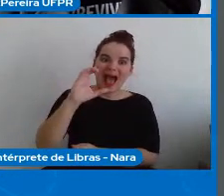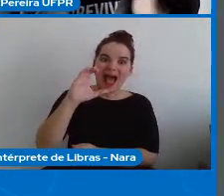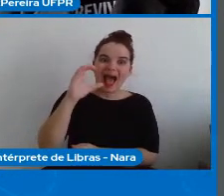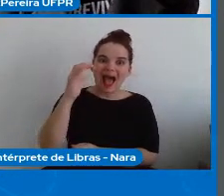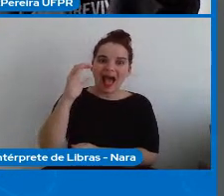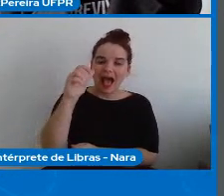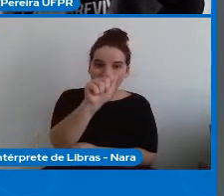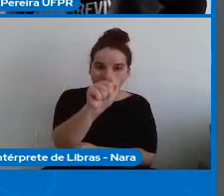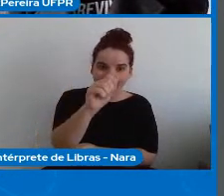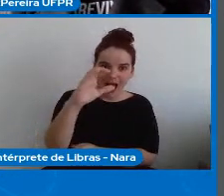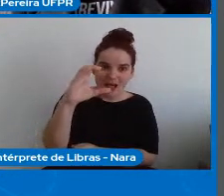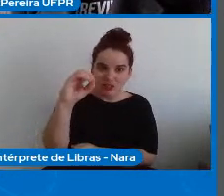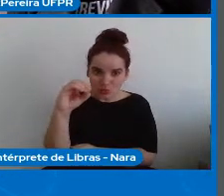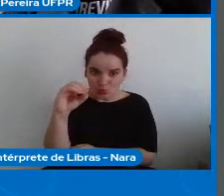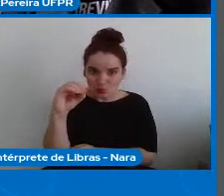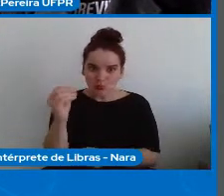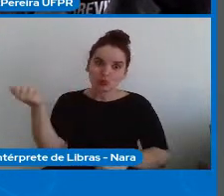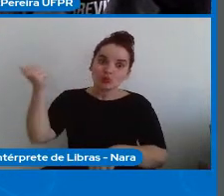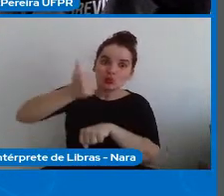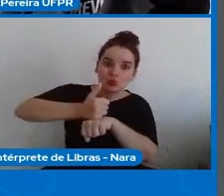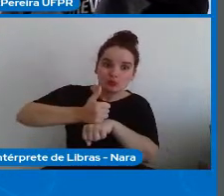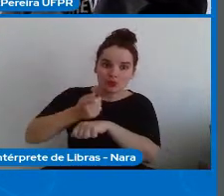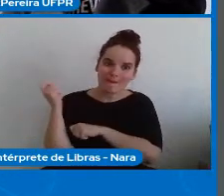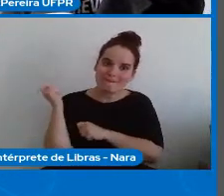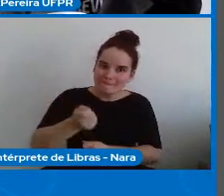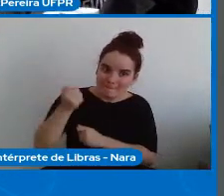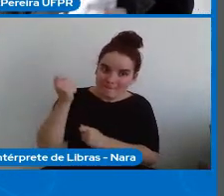lugar de um machado de pedra poderia desencadear?